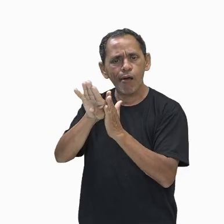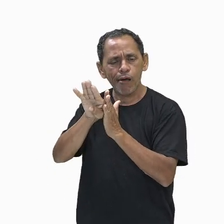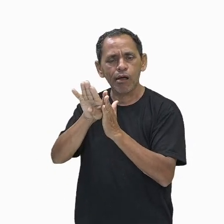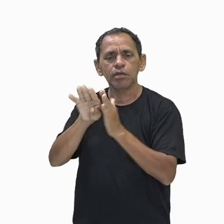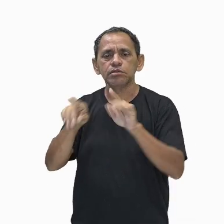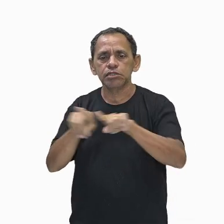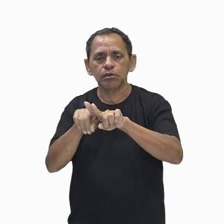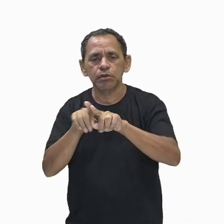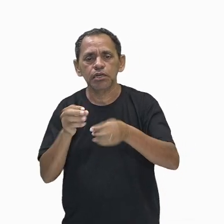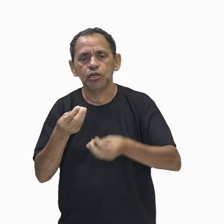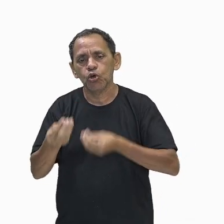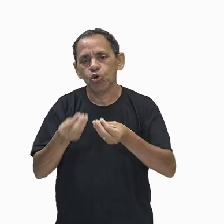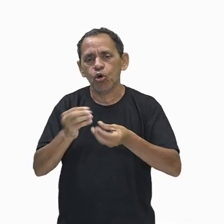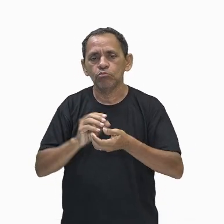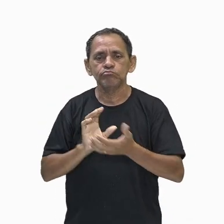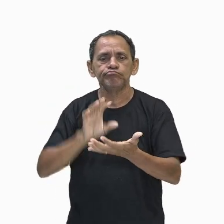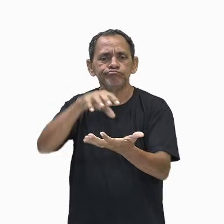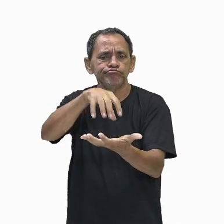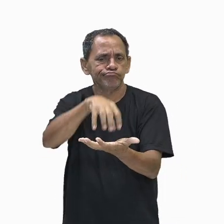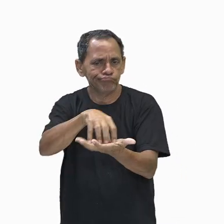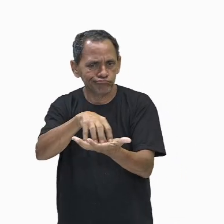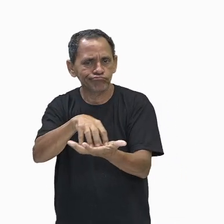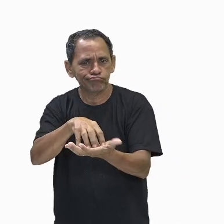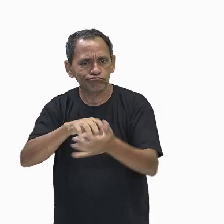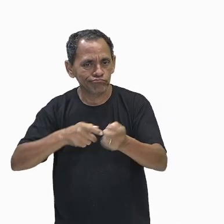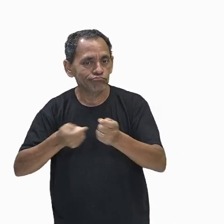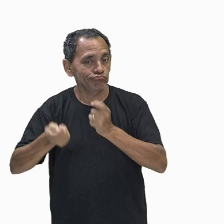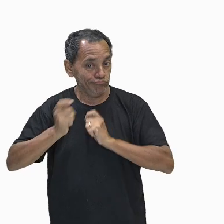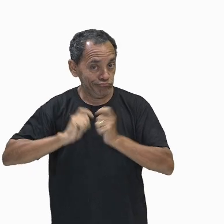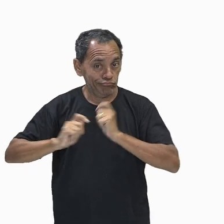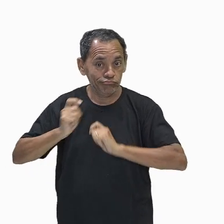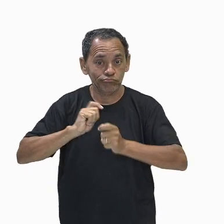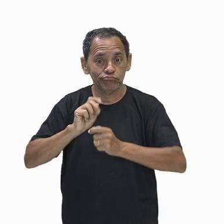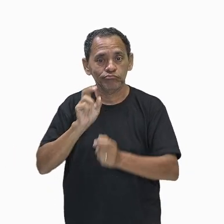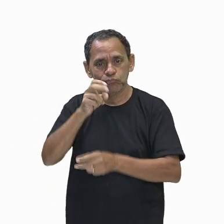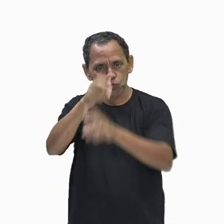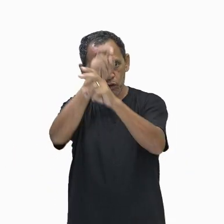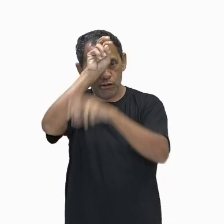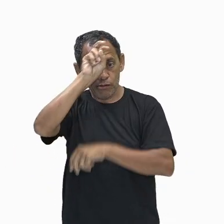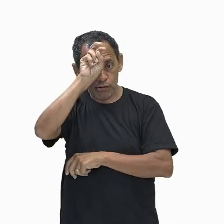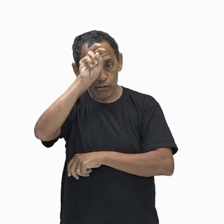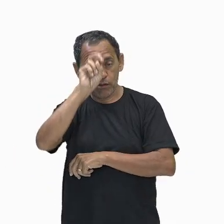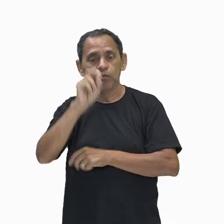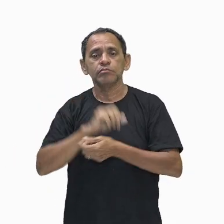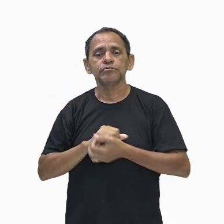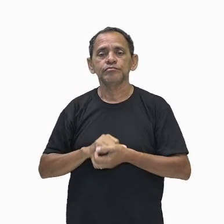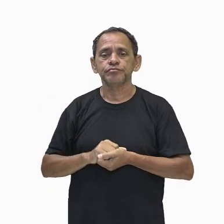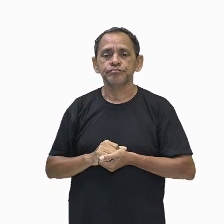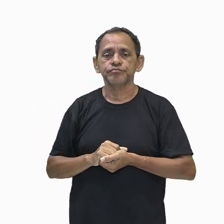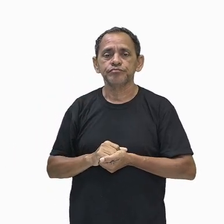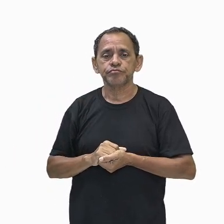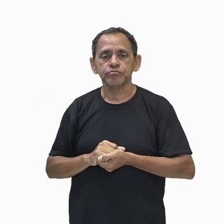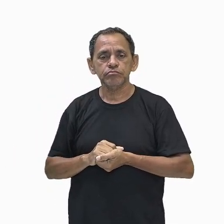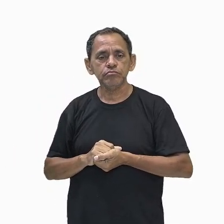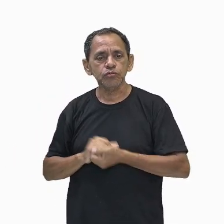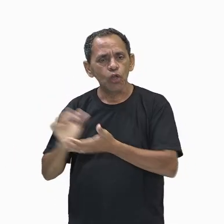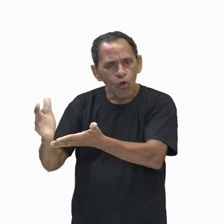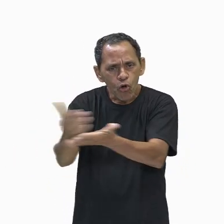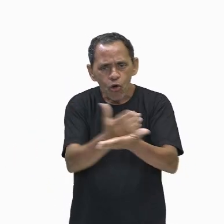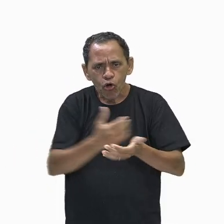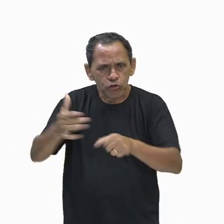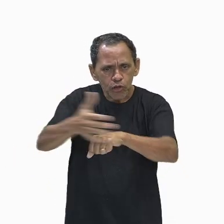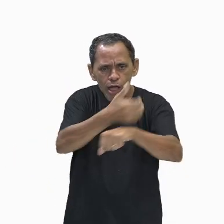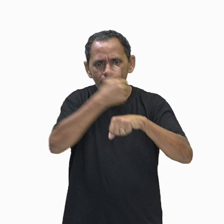centro administrativo do Egito Antigo passou a ser Tebas. O Egito conquistou várias terras. Conflitos políticos